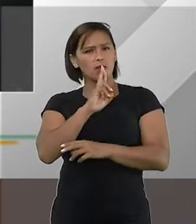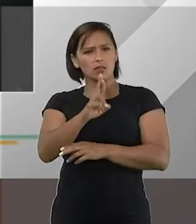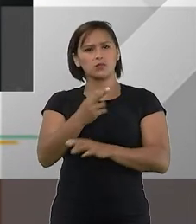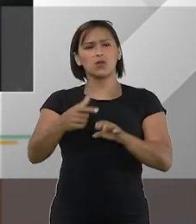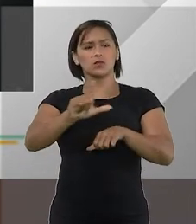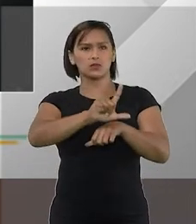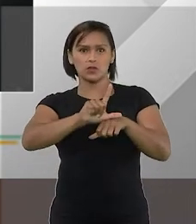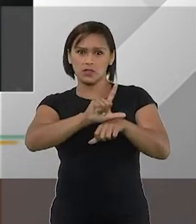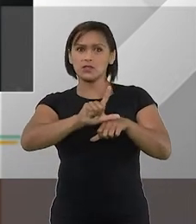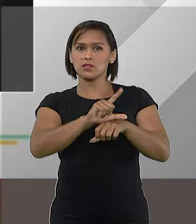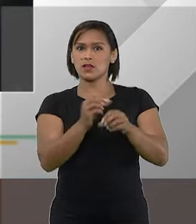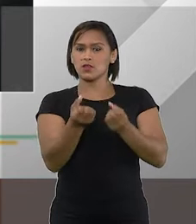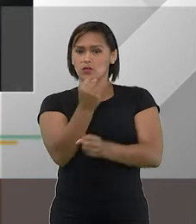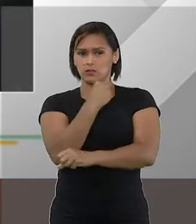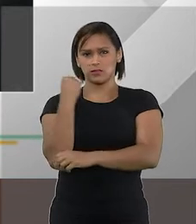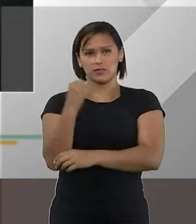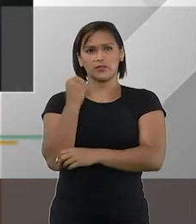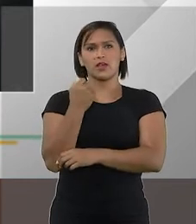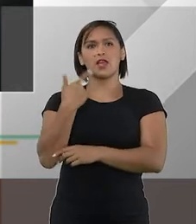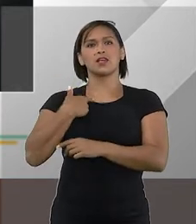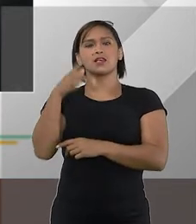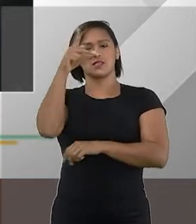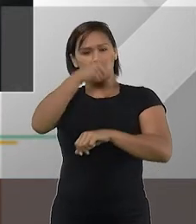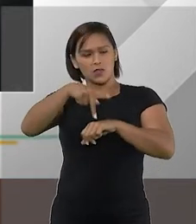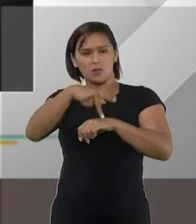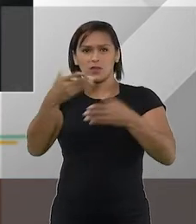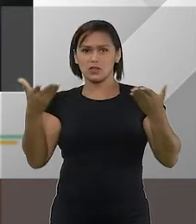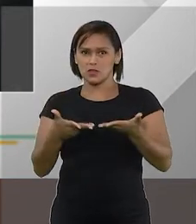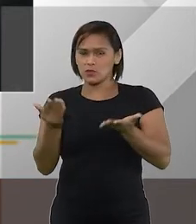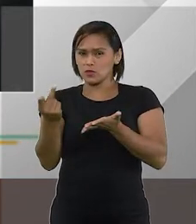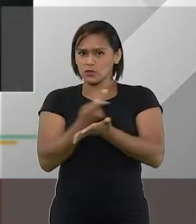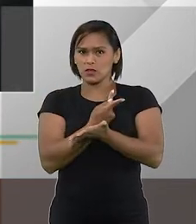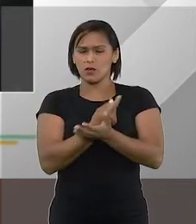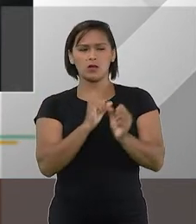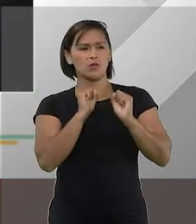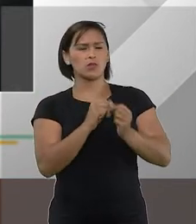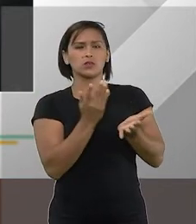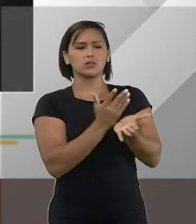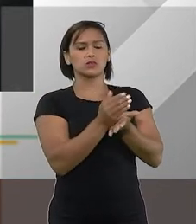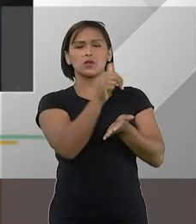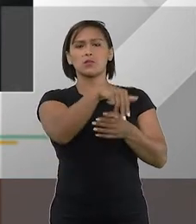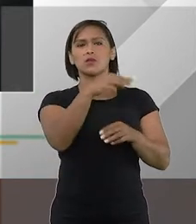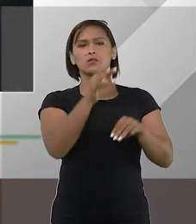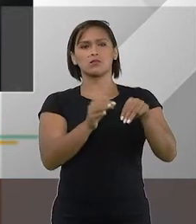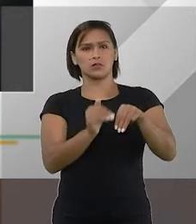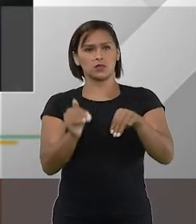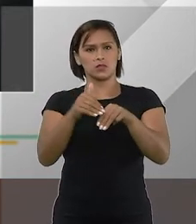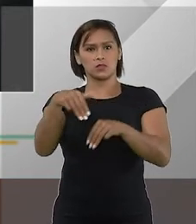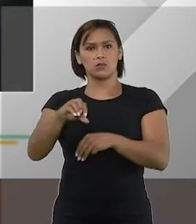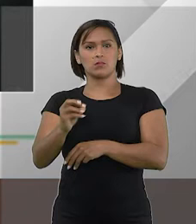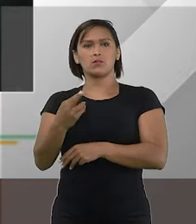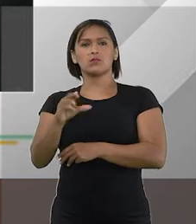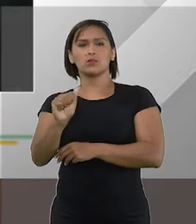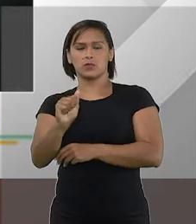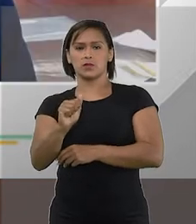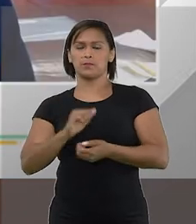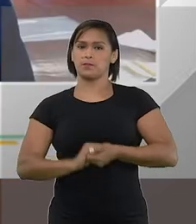resposta do legislador à crise econômica pelo qual o país está passando? Podemos começar pelo senhor ministro Moura Ribeiro.